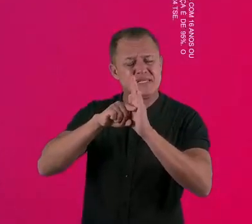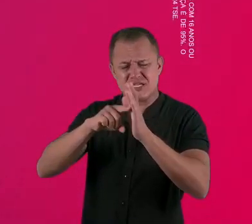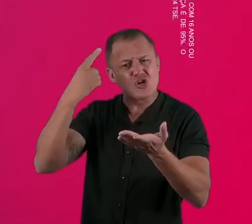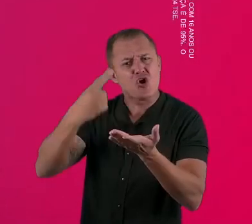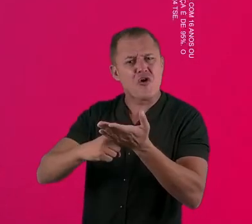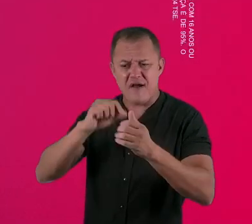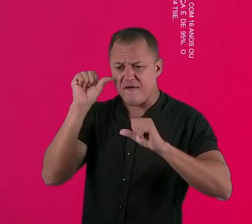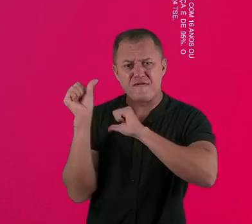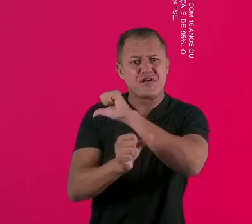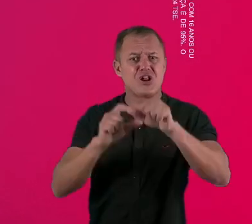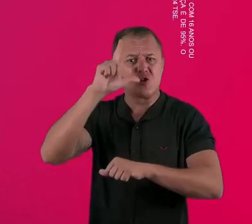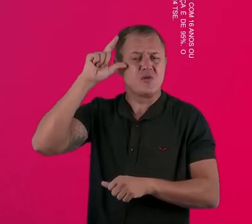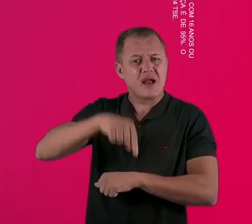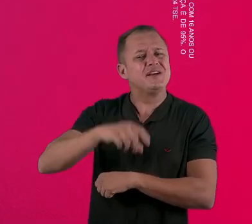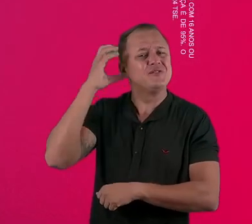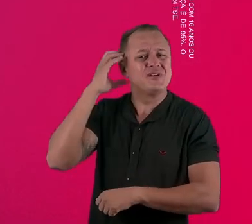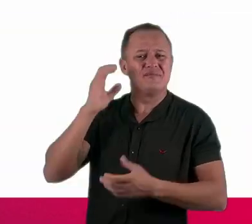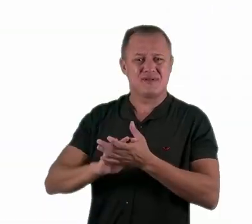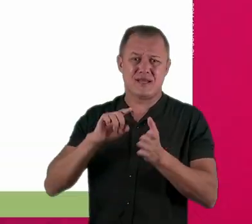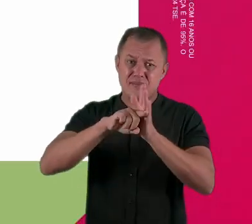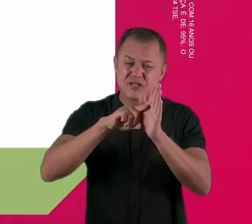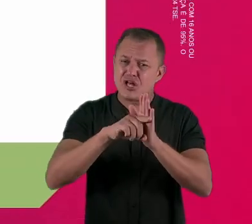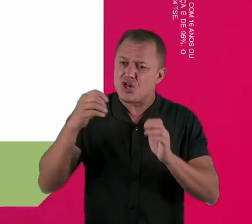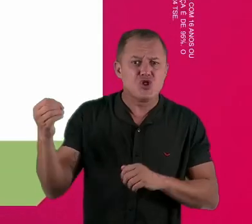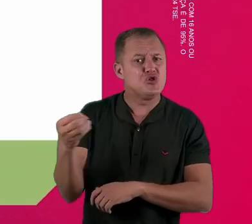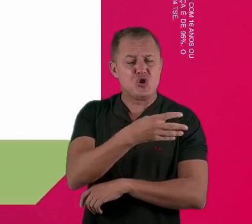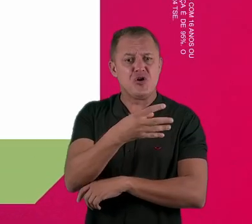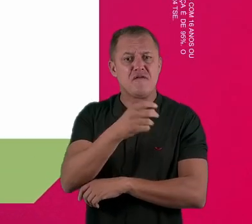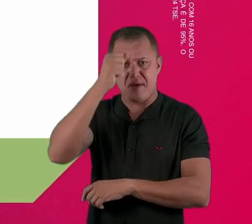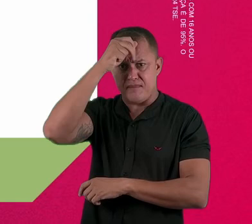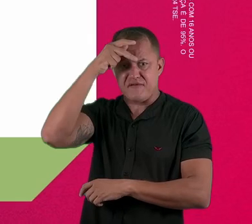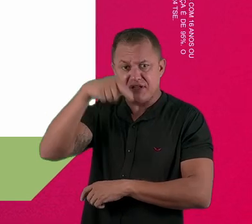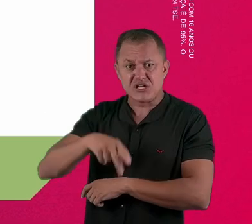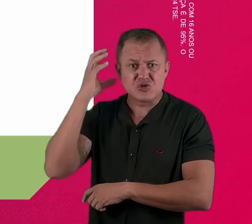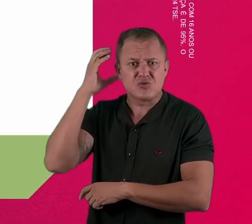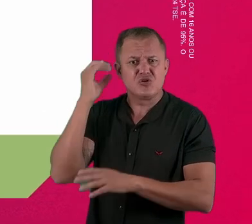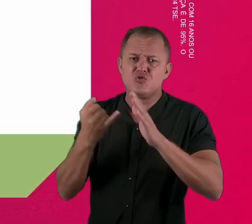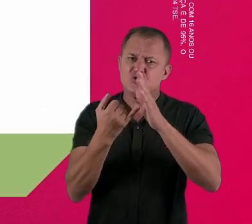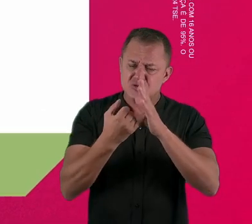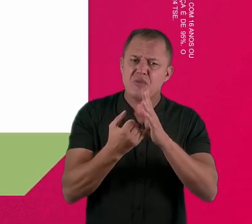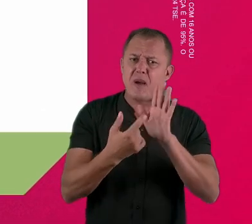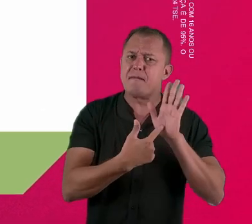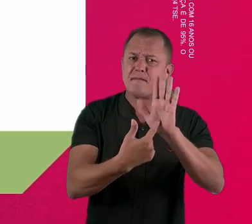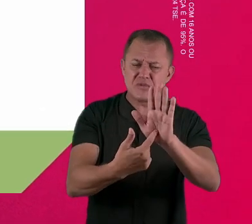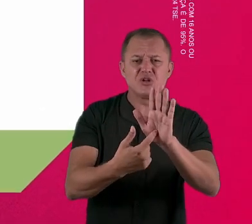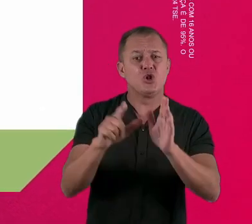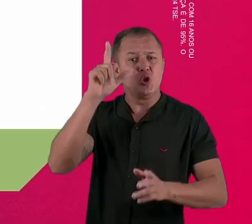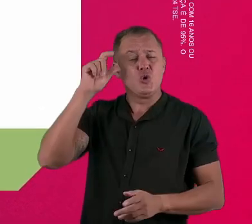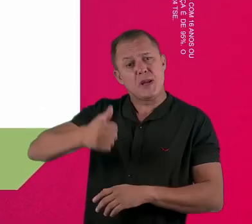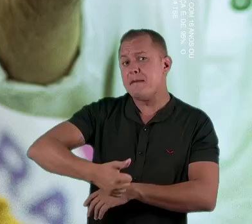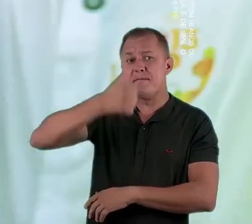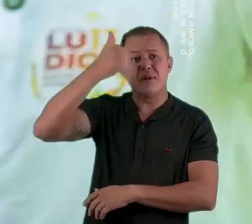Pesquisa confirma a virada de Lúdio em Cuiabá. Na pesquisa mais recente para prefeito de Cuiabá, o Instituto Persente traz